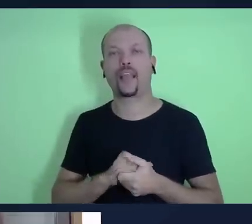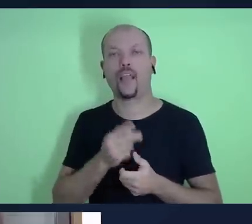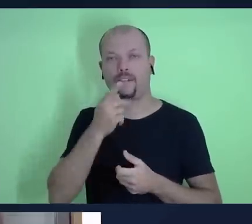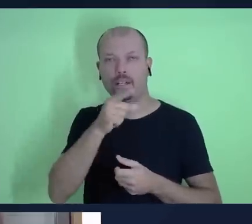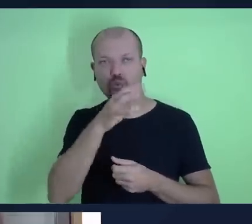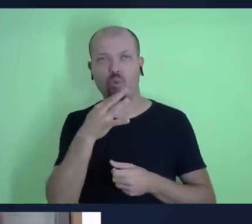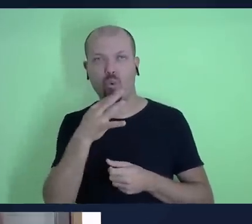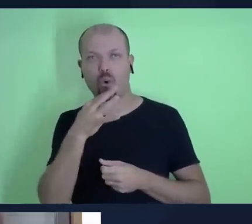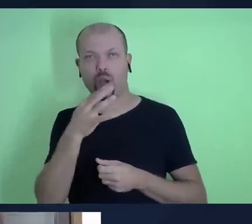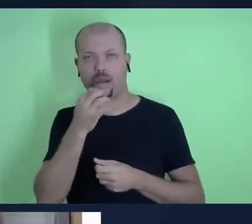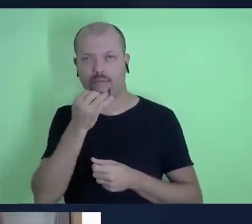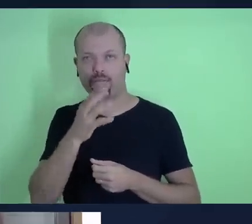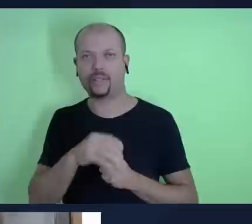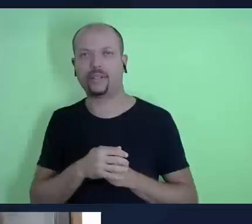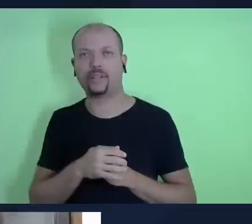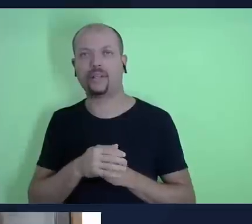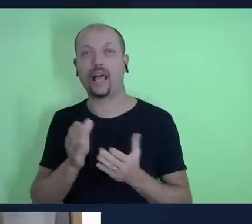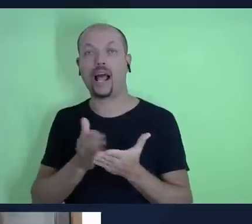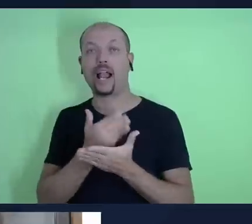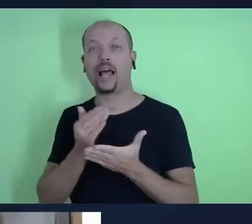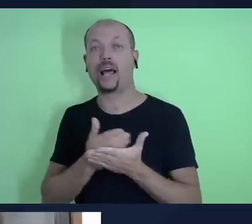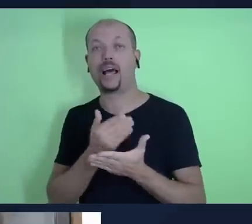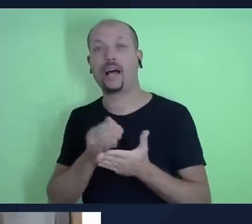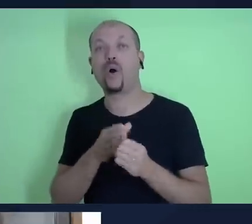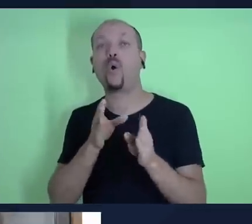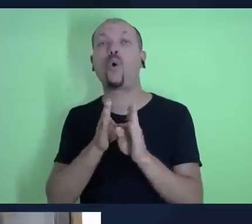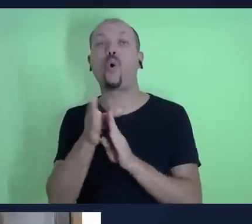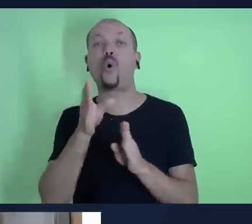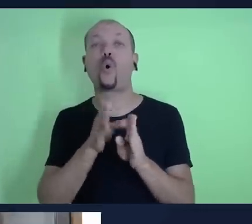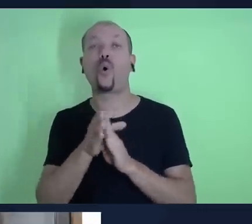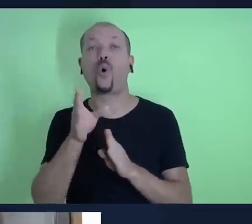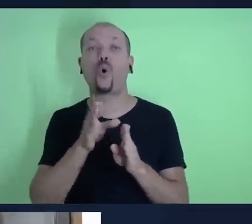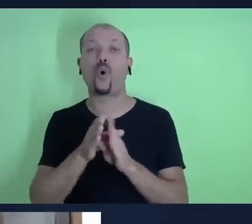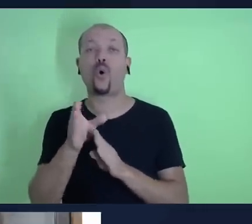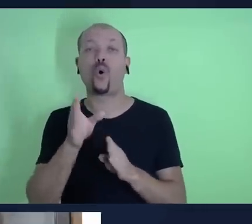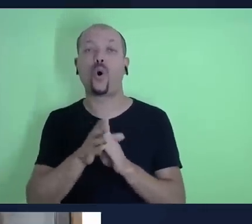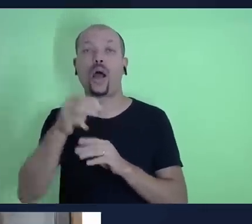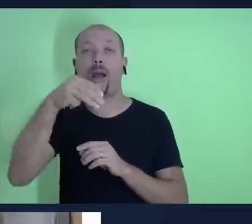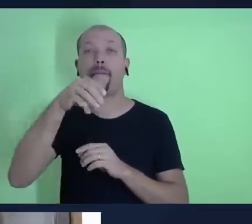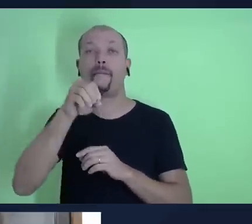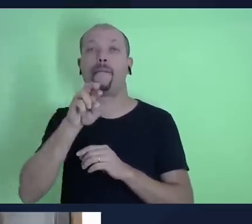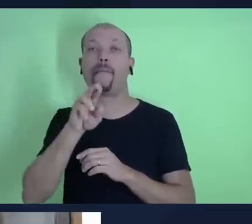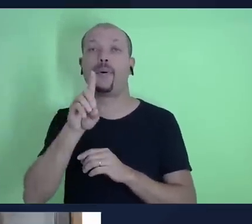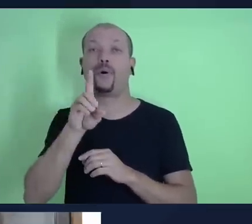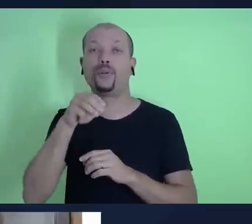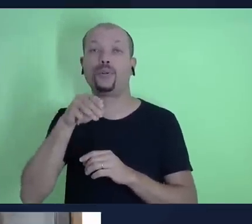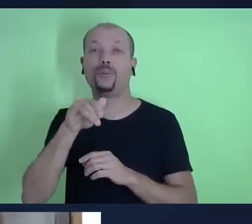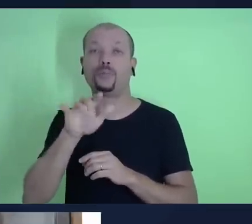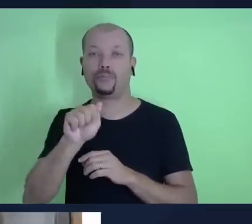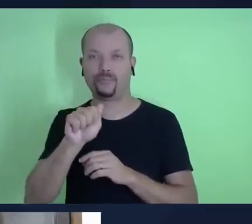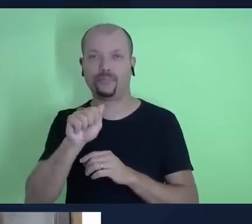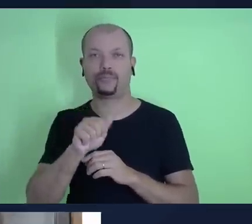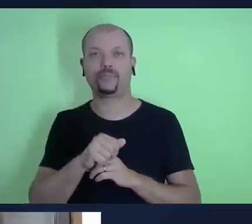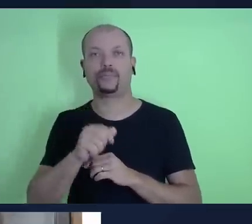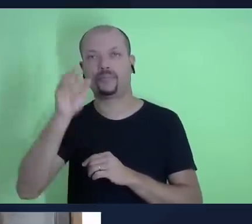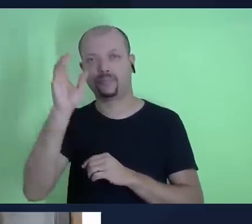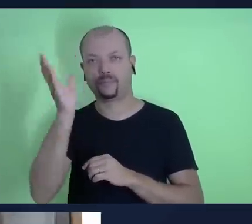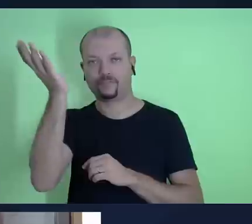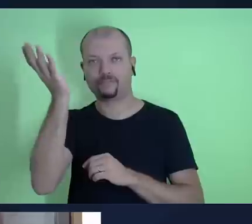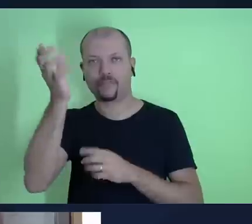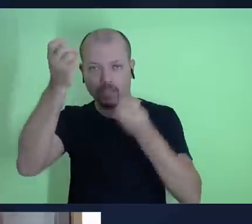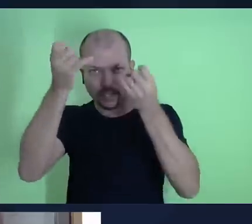bem o livro Conselhos sobre Mordomia não é de Ellen White que trazem